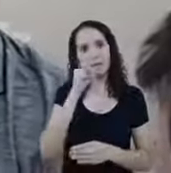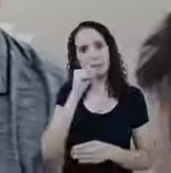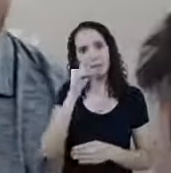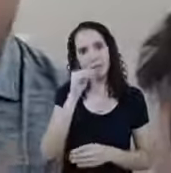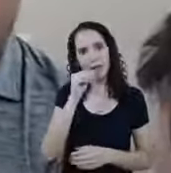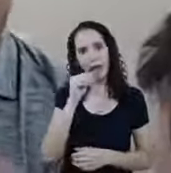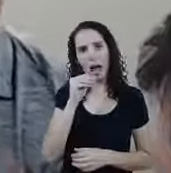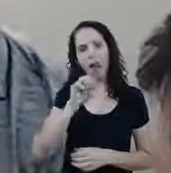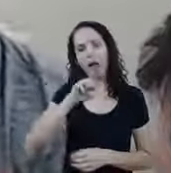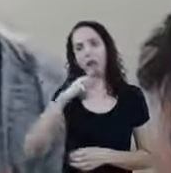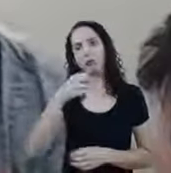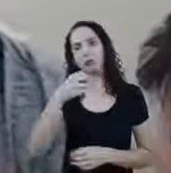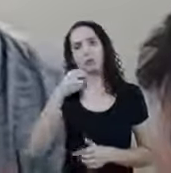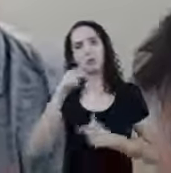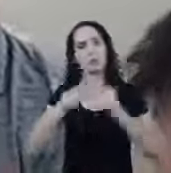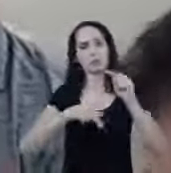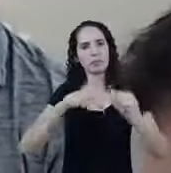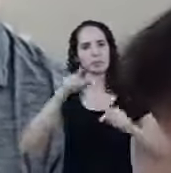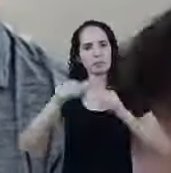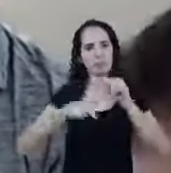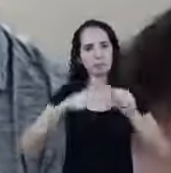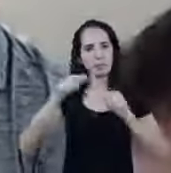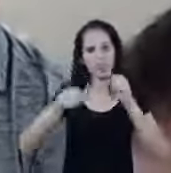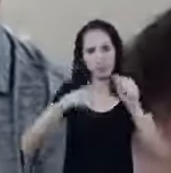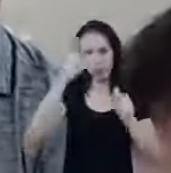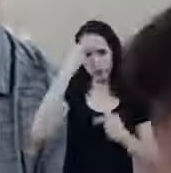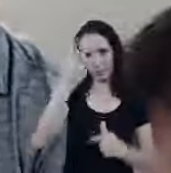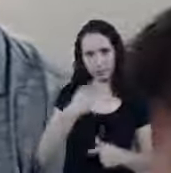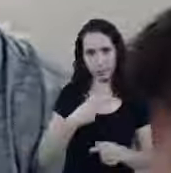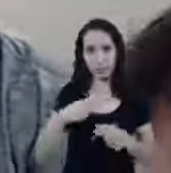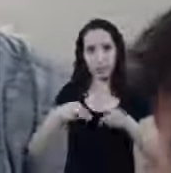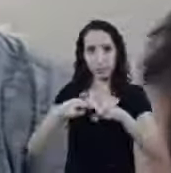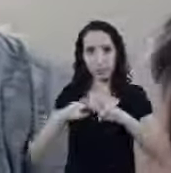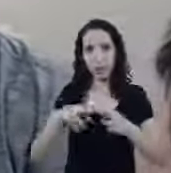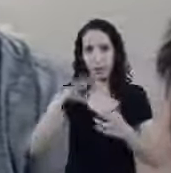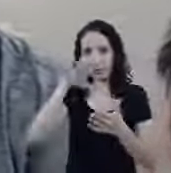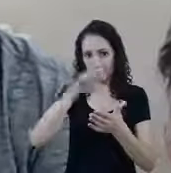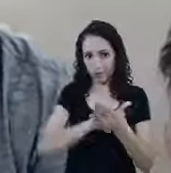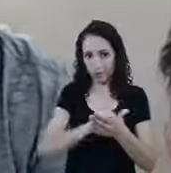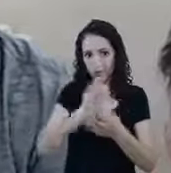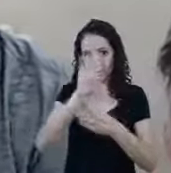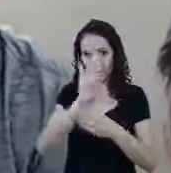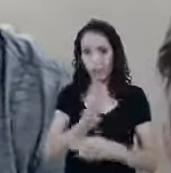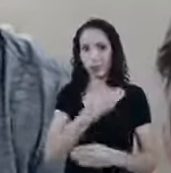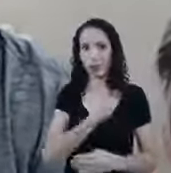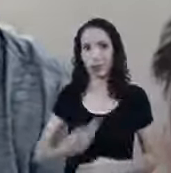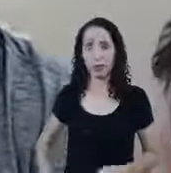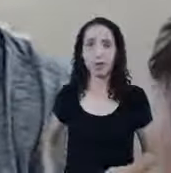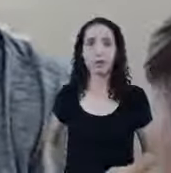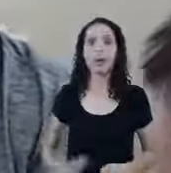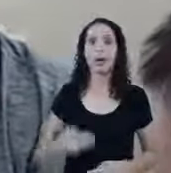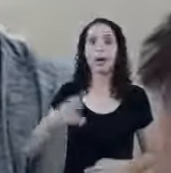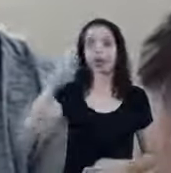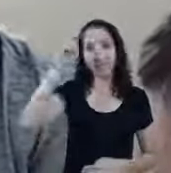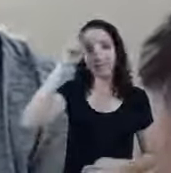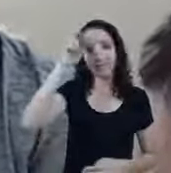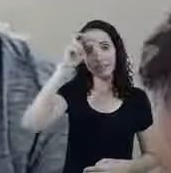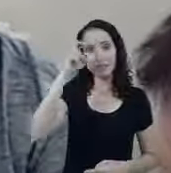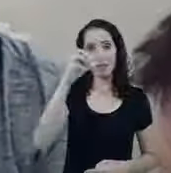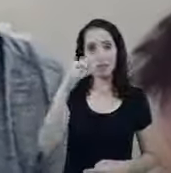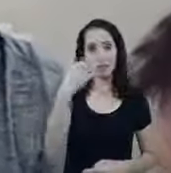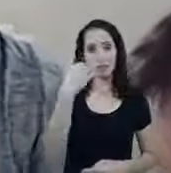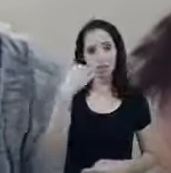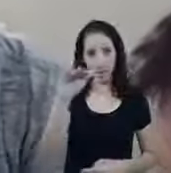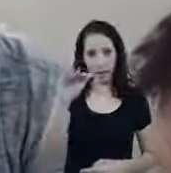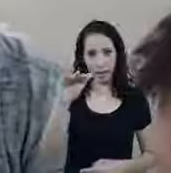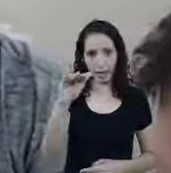Do formal Do informal Até por conta Do auxílio emergencial E na quinta-feira Às nove e trinta Tanto